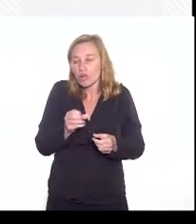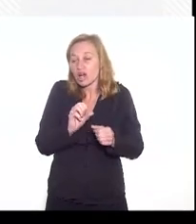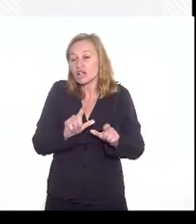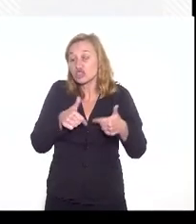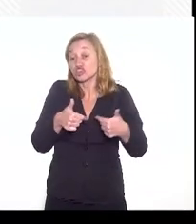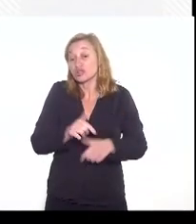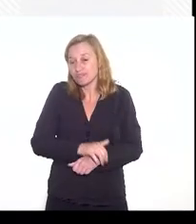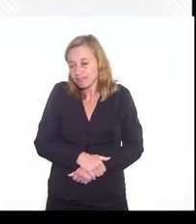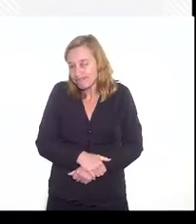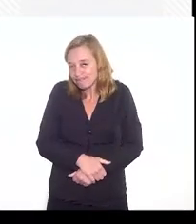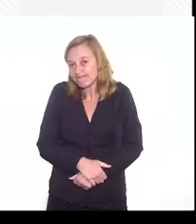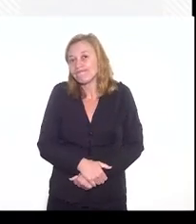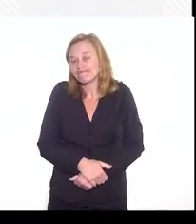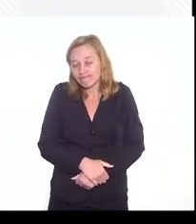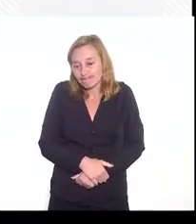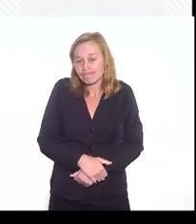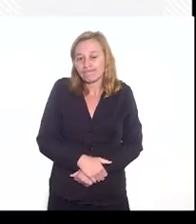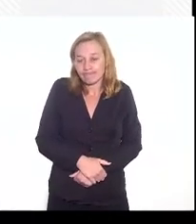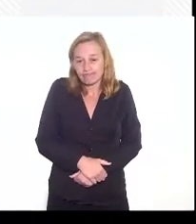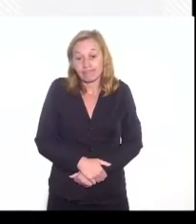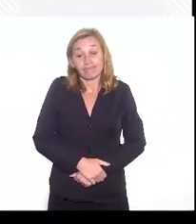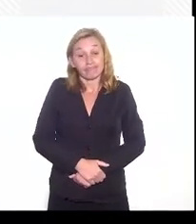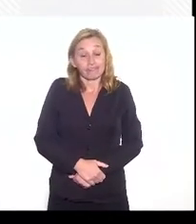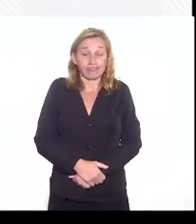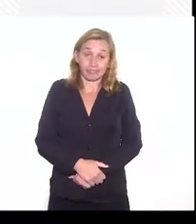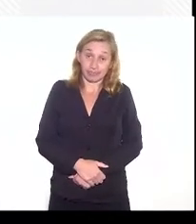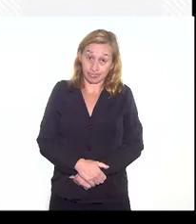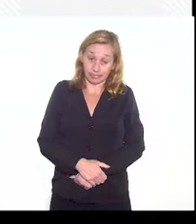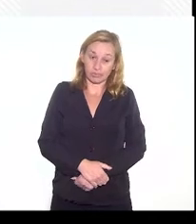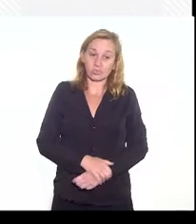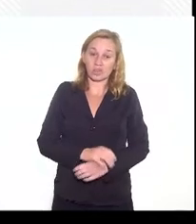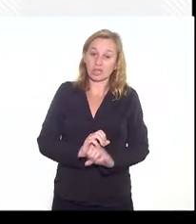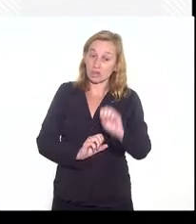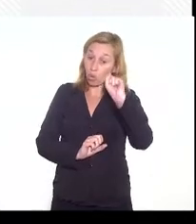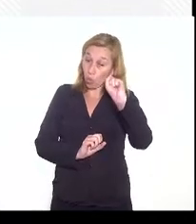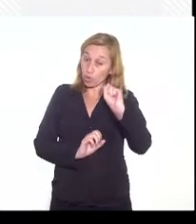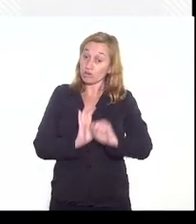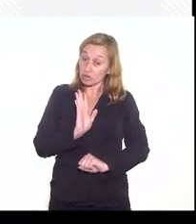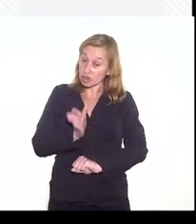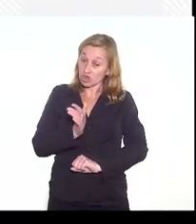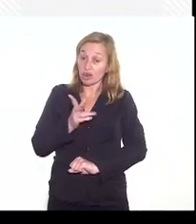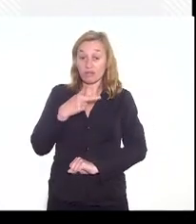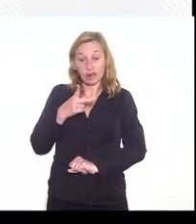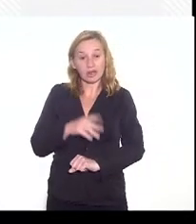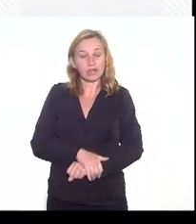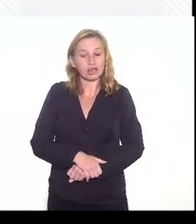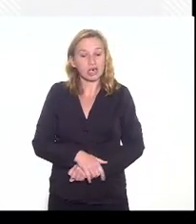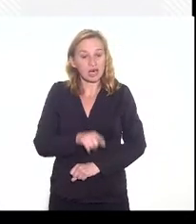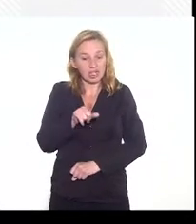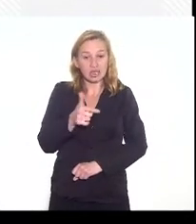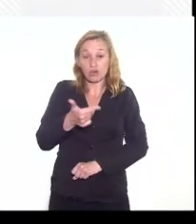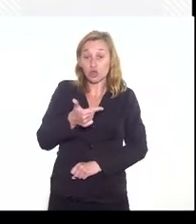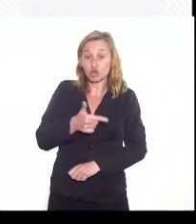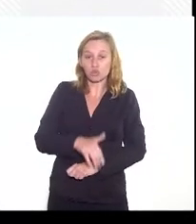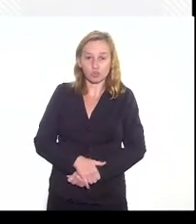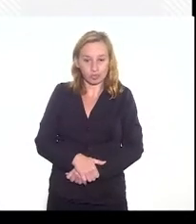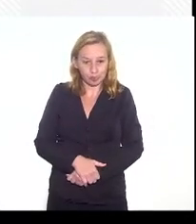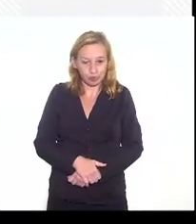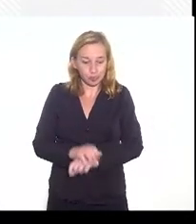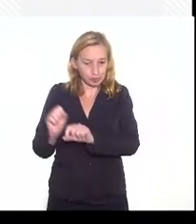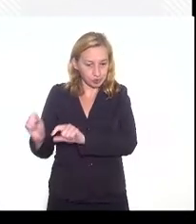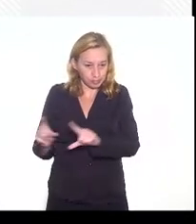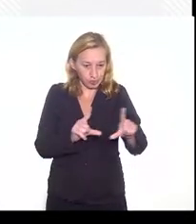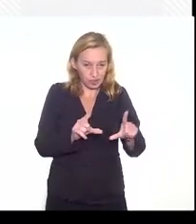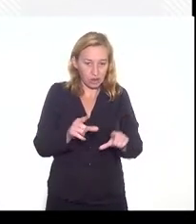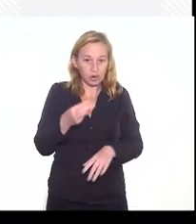como a gente fará nesses itens. São oito, como eu disse, esse é o segundo, deixa eu passar para o